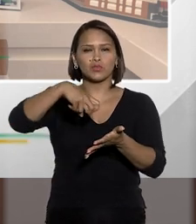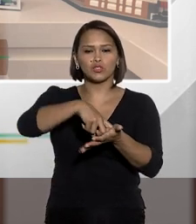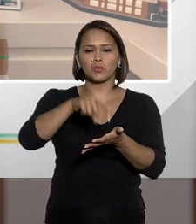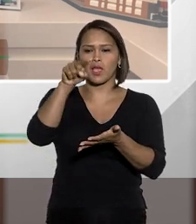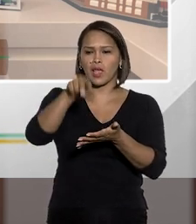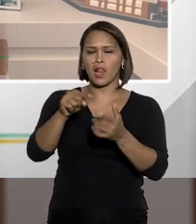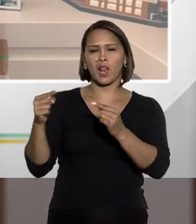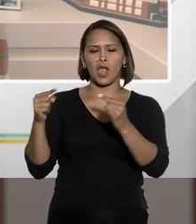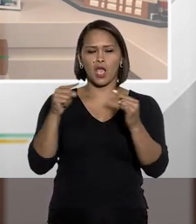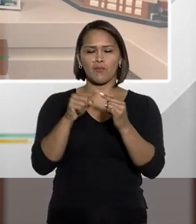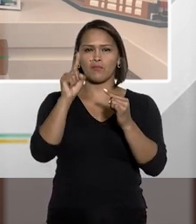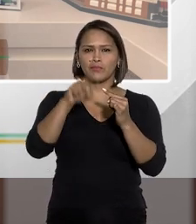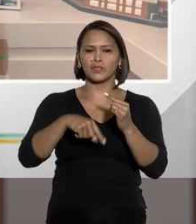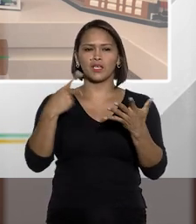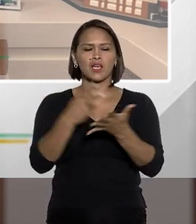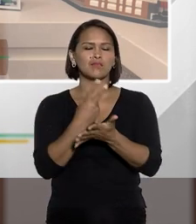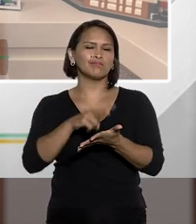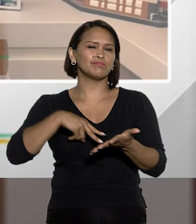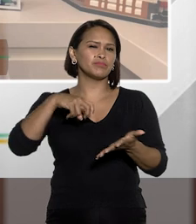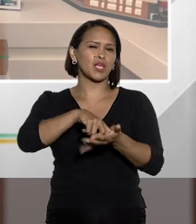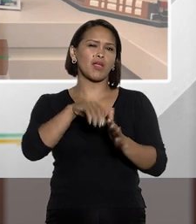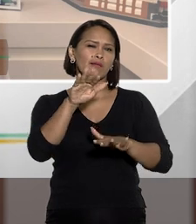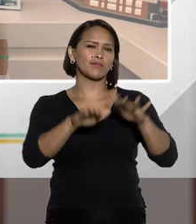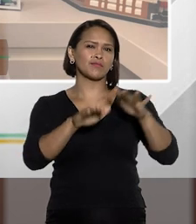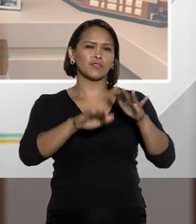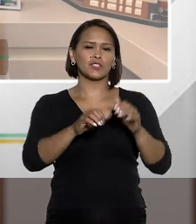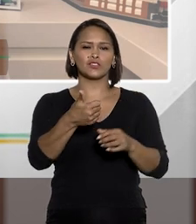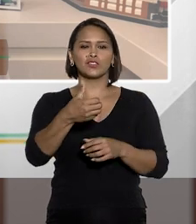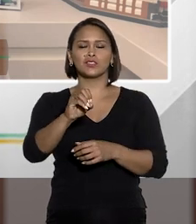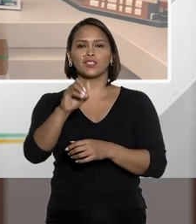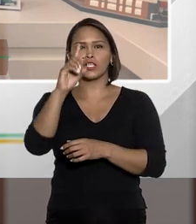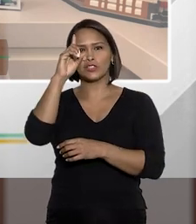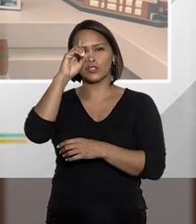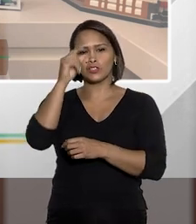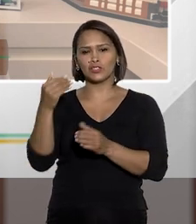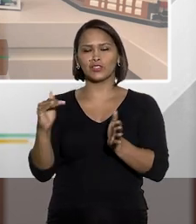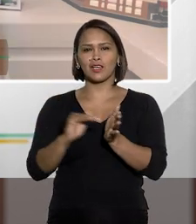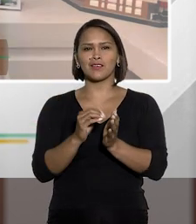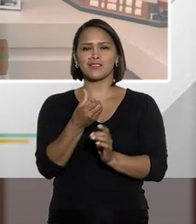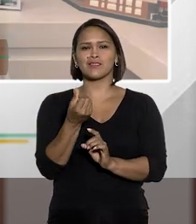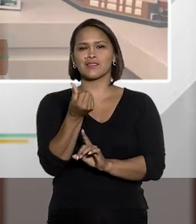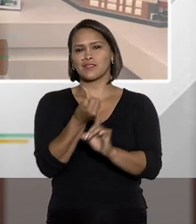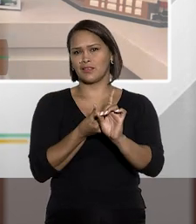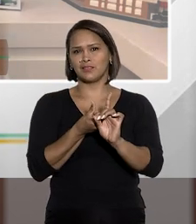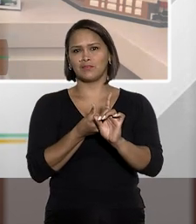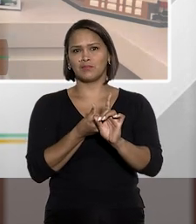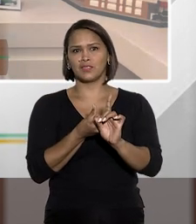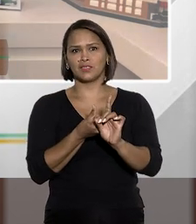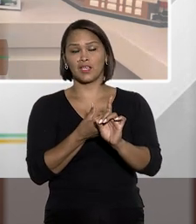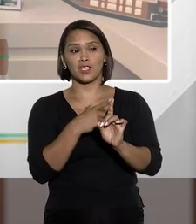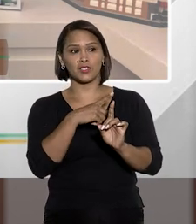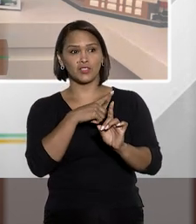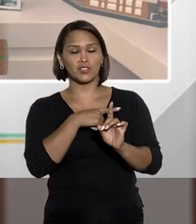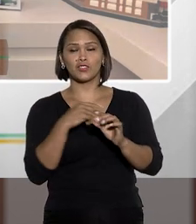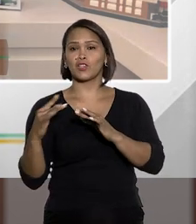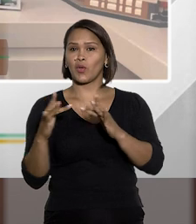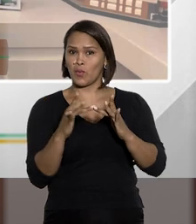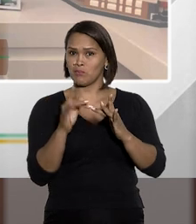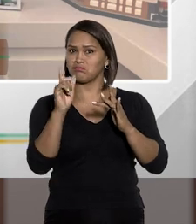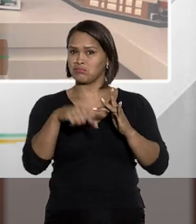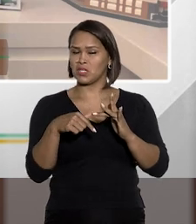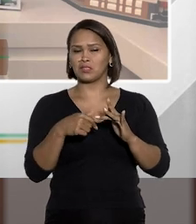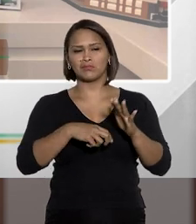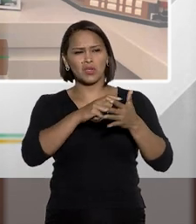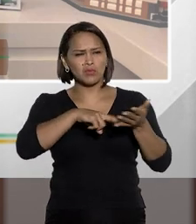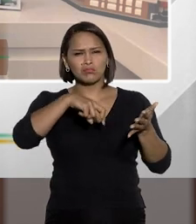as penas ali culminadas eram penas que variavam de 10 dias a 6 meses. A gente tem que